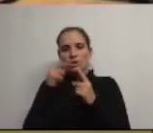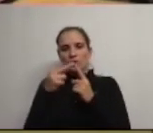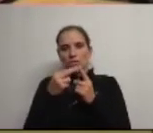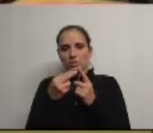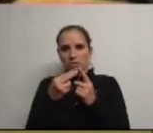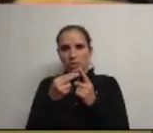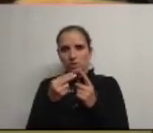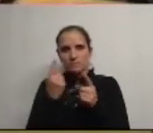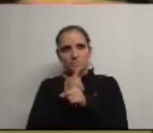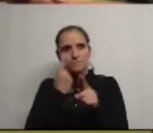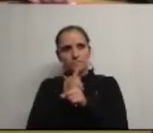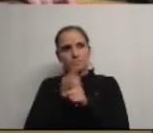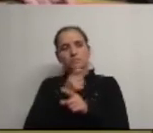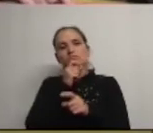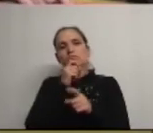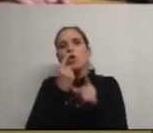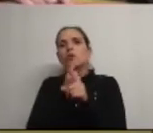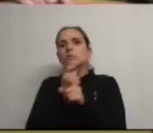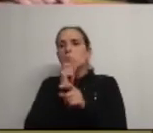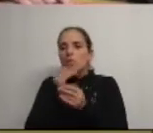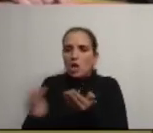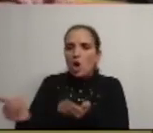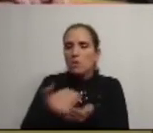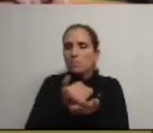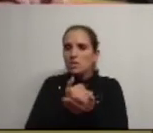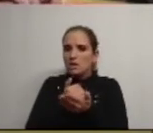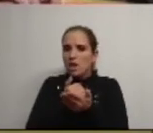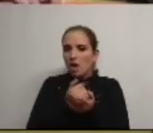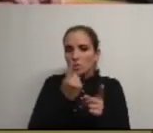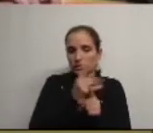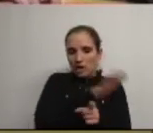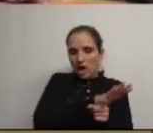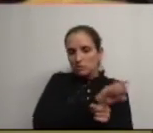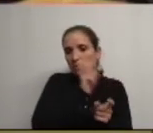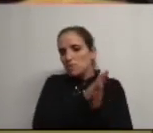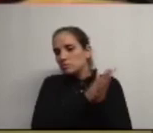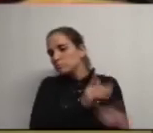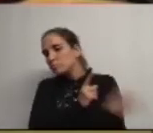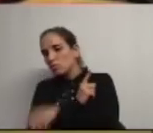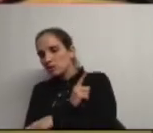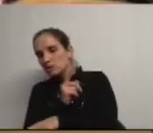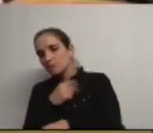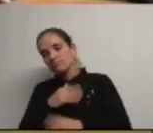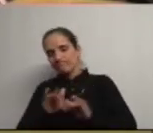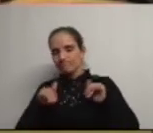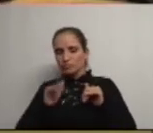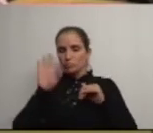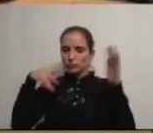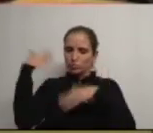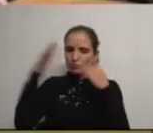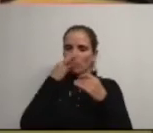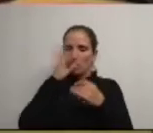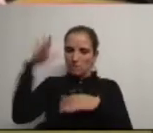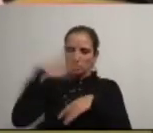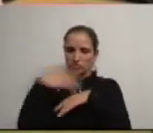algumas coisas que nos permitem fazer economias numas áreas para utilizar noutras e fico-me por aqui que iremos falar nessas